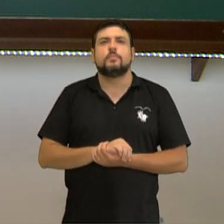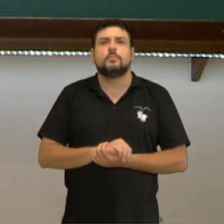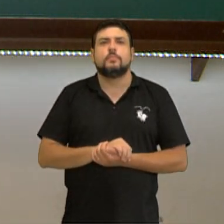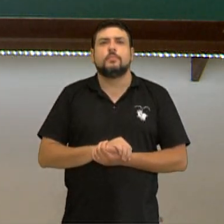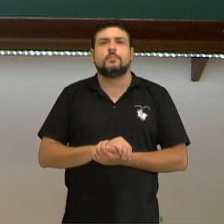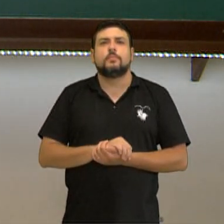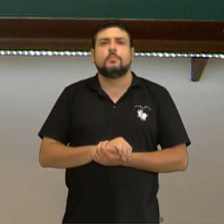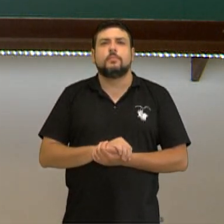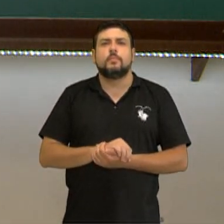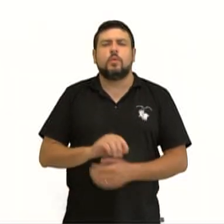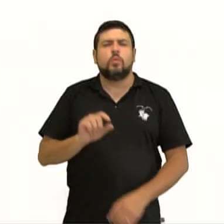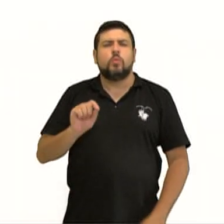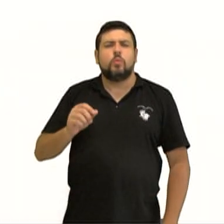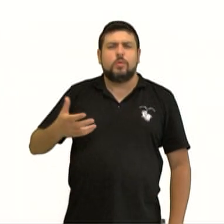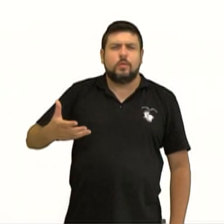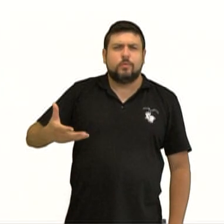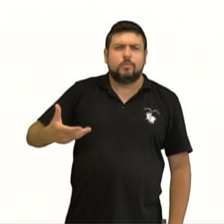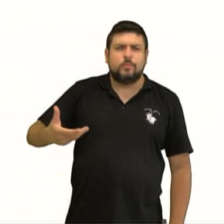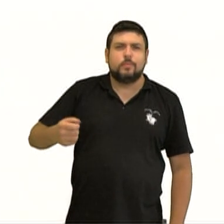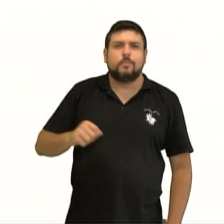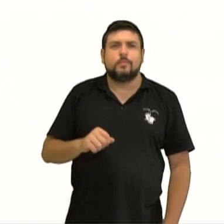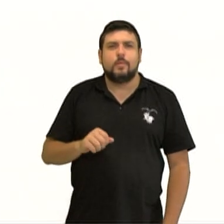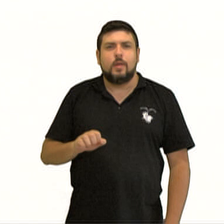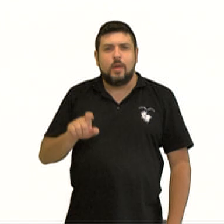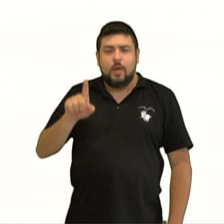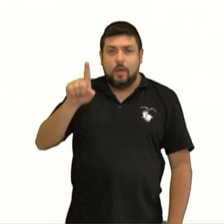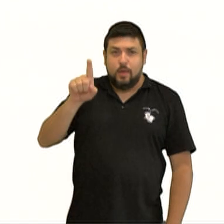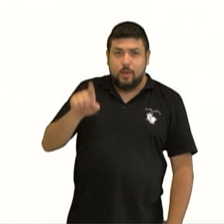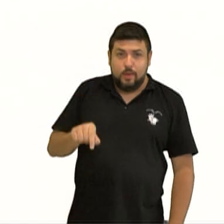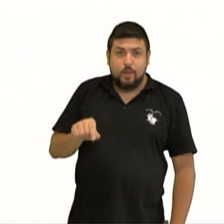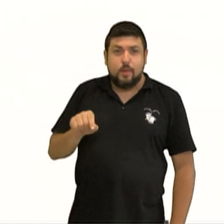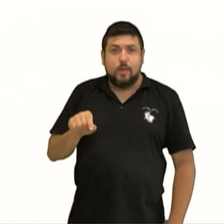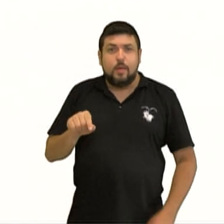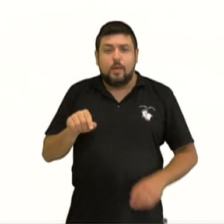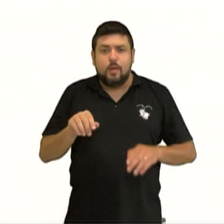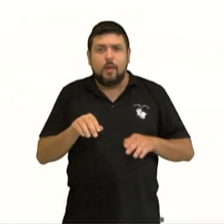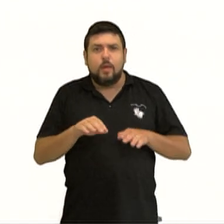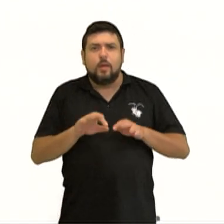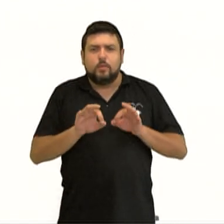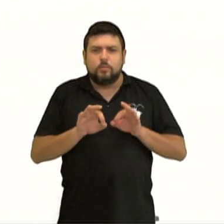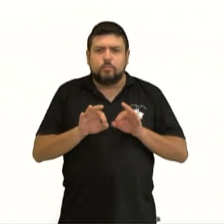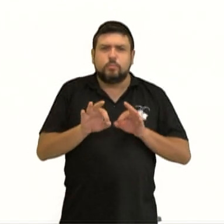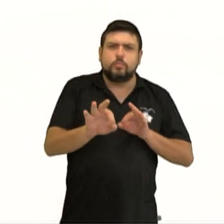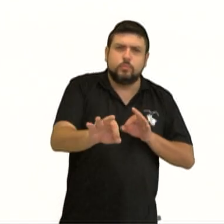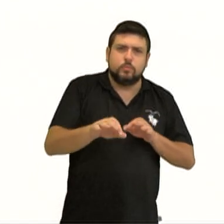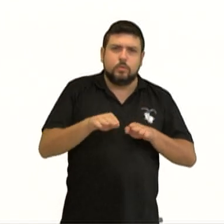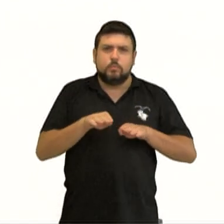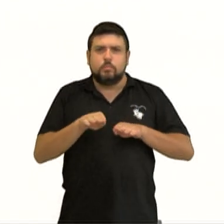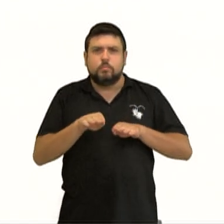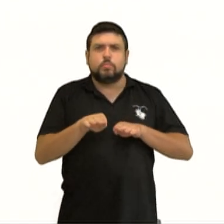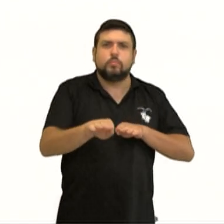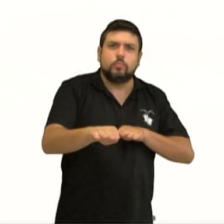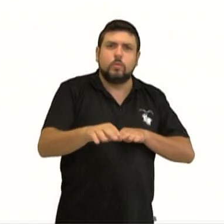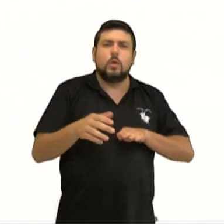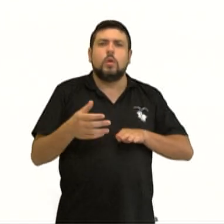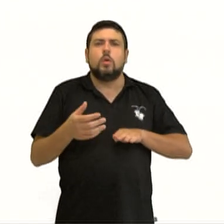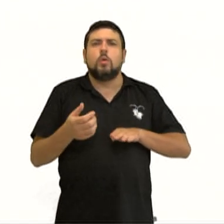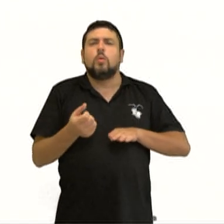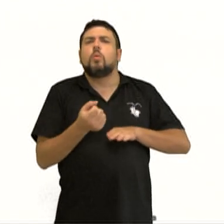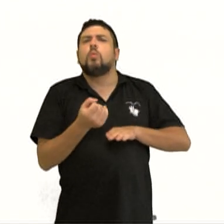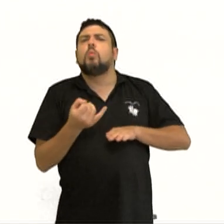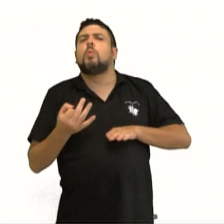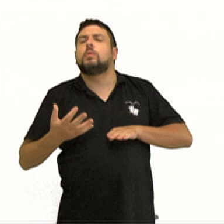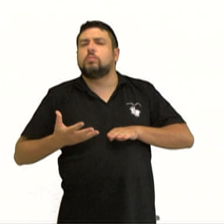Queridos, o que é velocidade? Velocidade representa uma taxa de deslocamento, ou seja, ele mede a rapidez de um objeto.